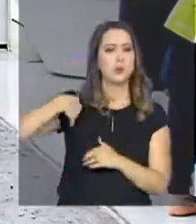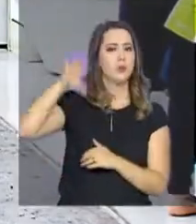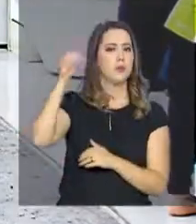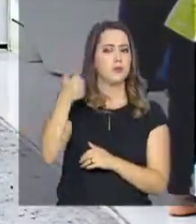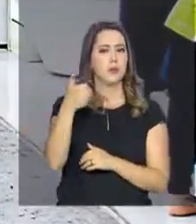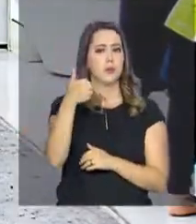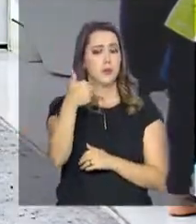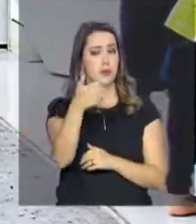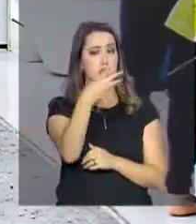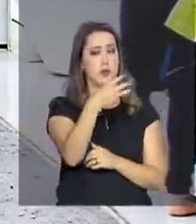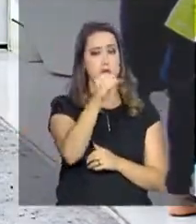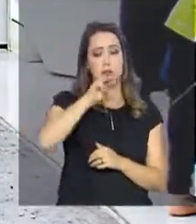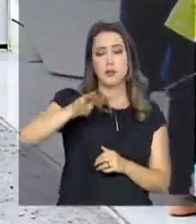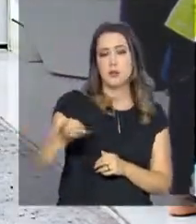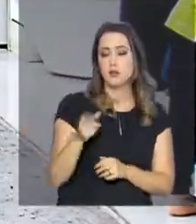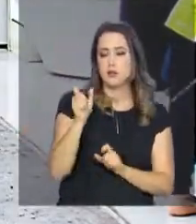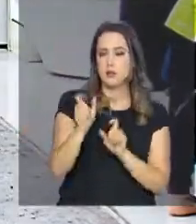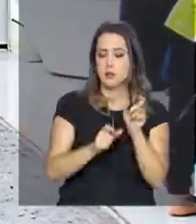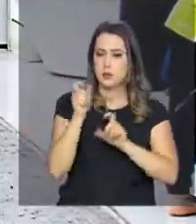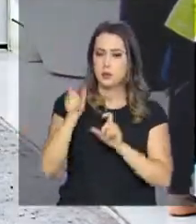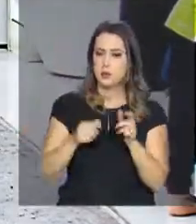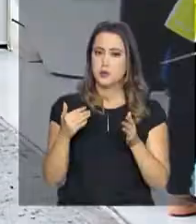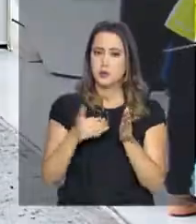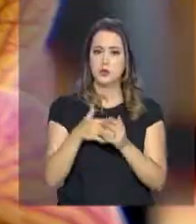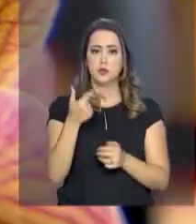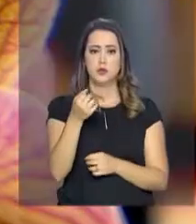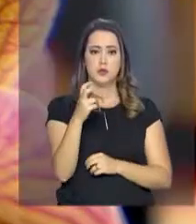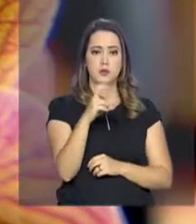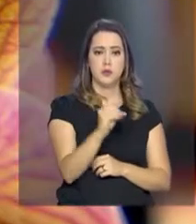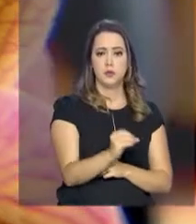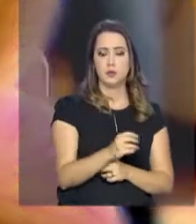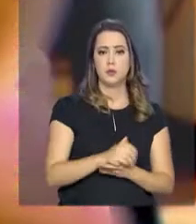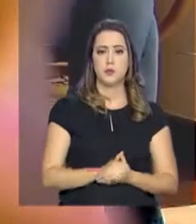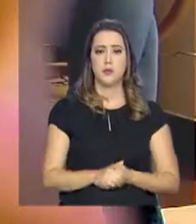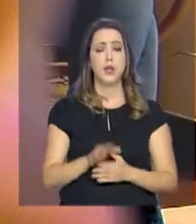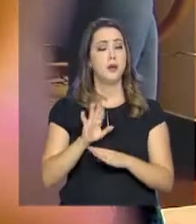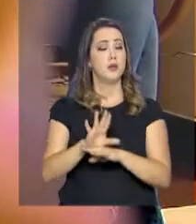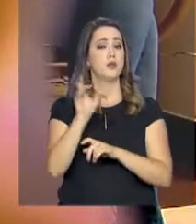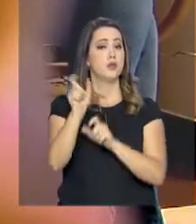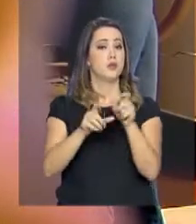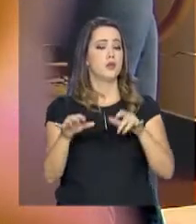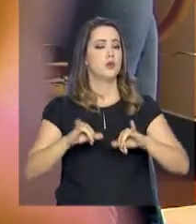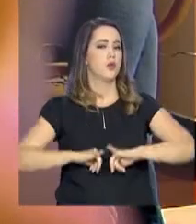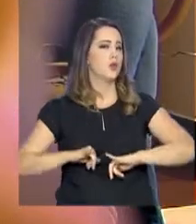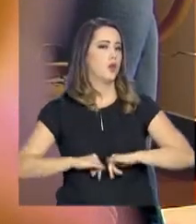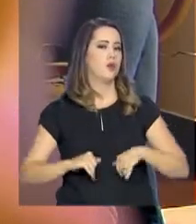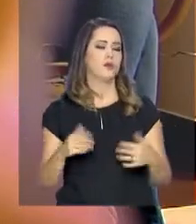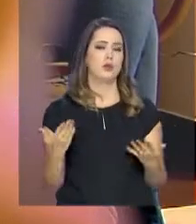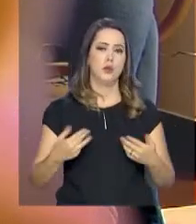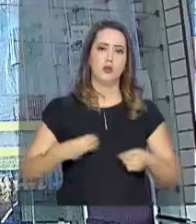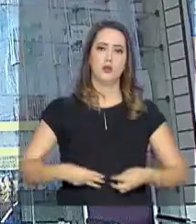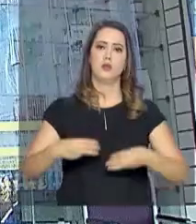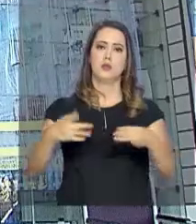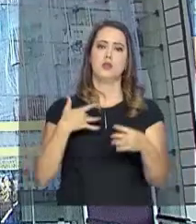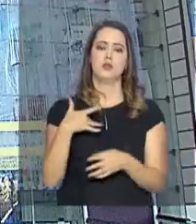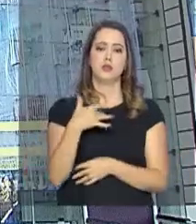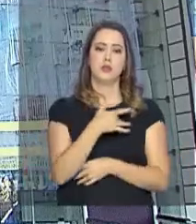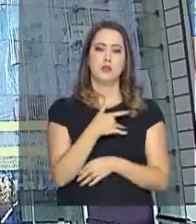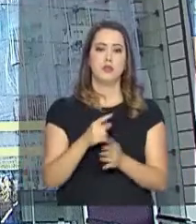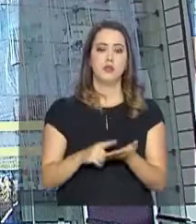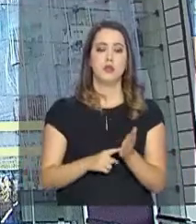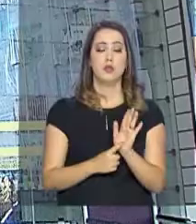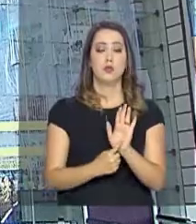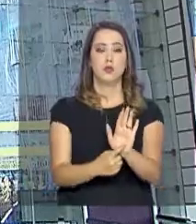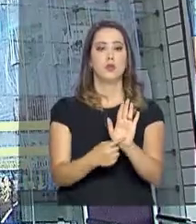130 milhões no ano de 2050. Para ajudar quem sofre com esse mal, o Ministério da Saúde disponibilizou